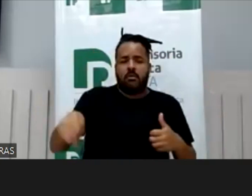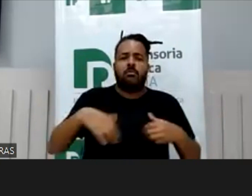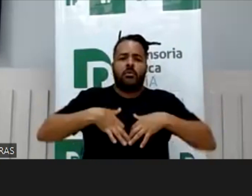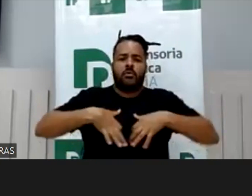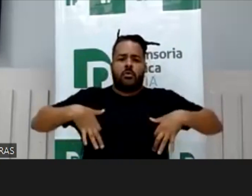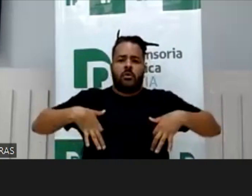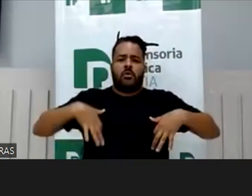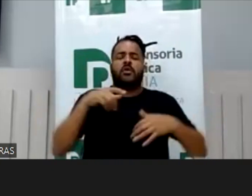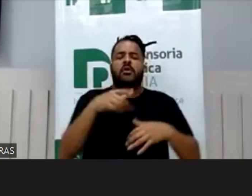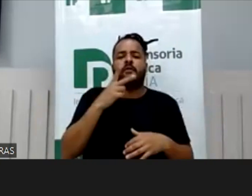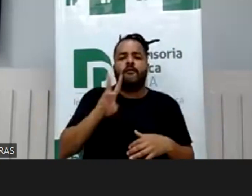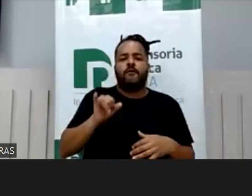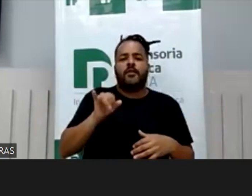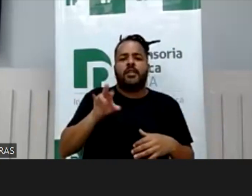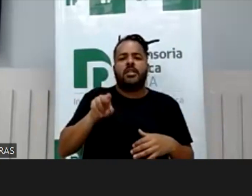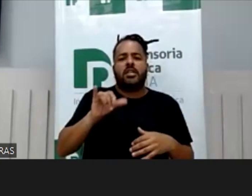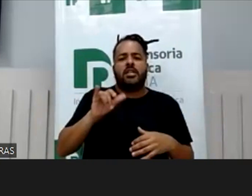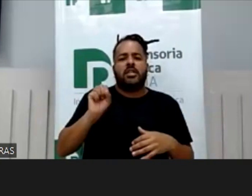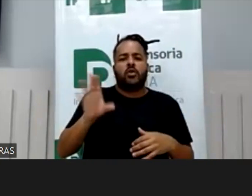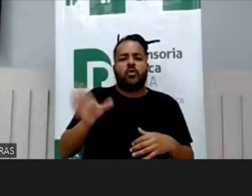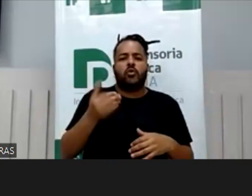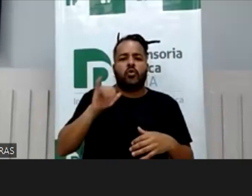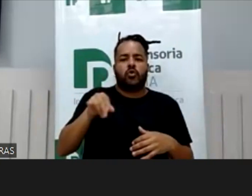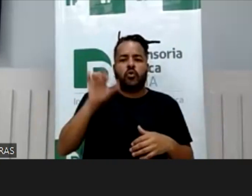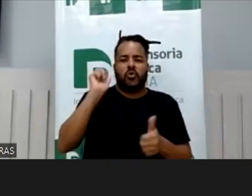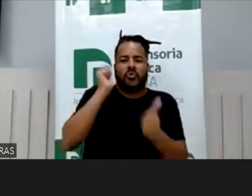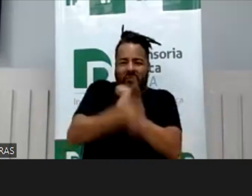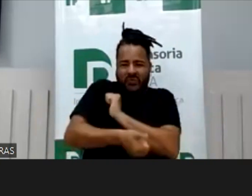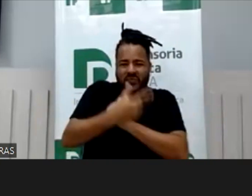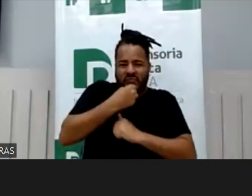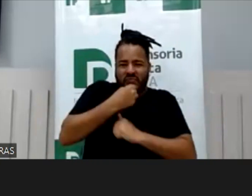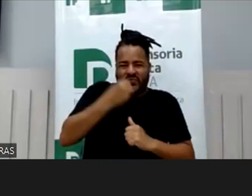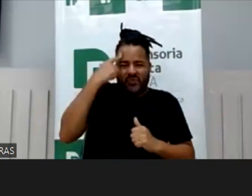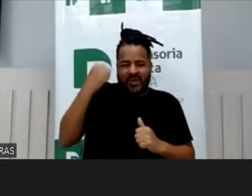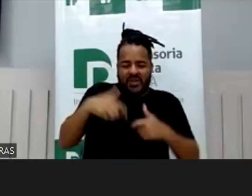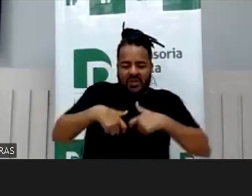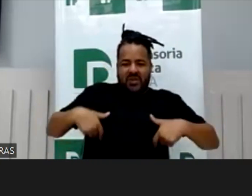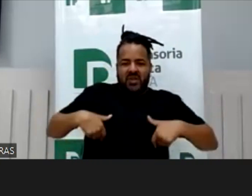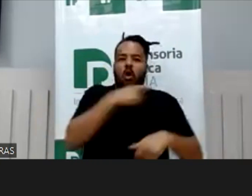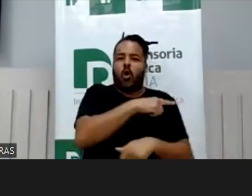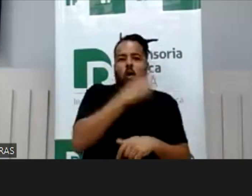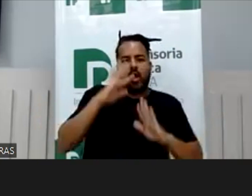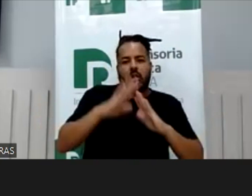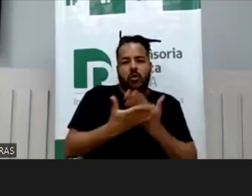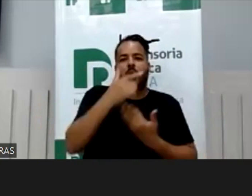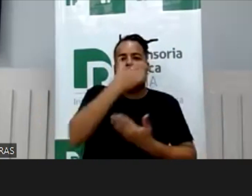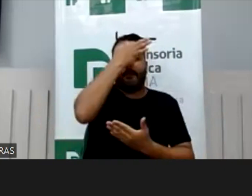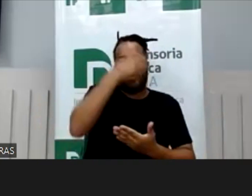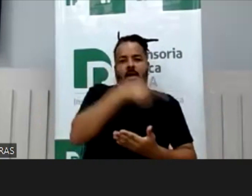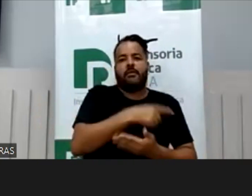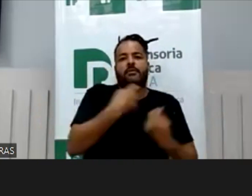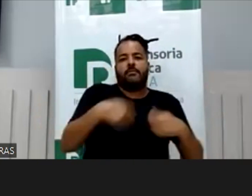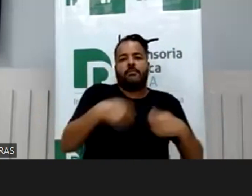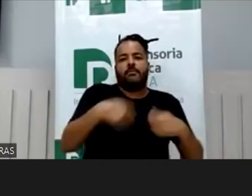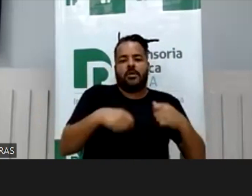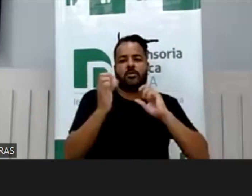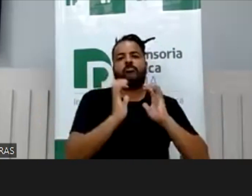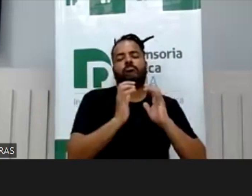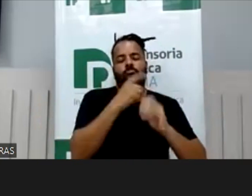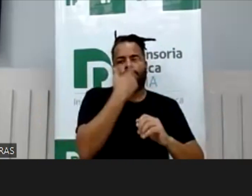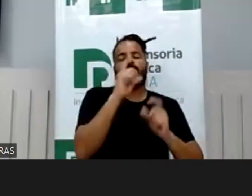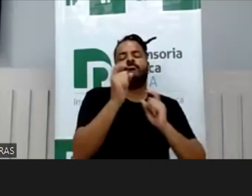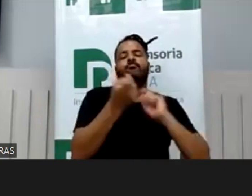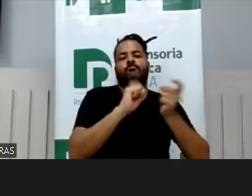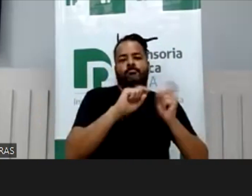Vinícius Júnior, e a escola, ó, e falou, vamos fazer conscientização, vamos discutir, vamos fazer palestra, e tem coisas muito mais sérias,